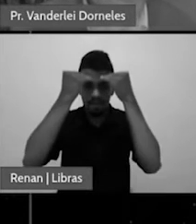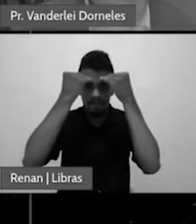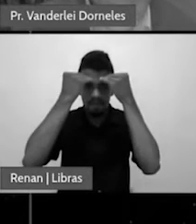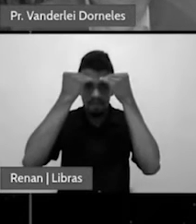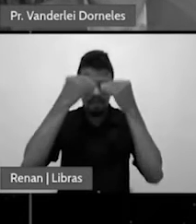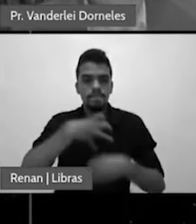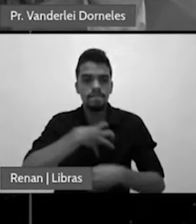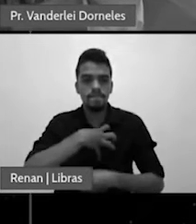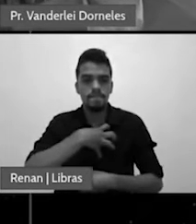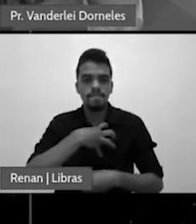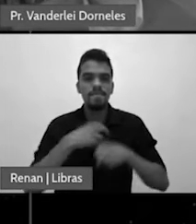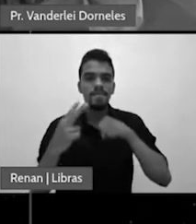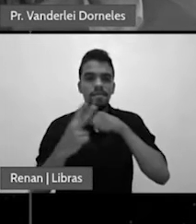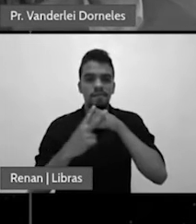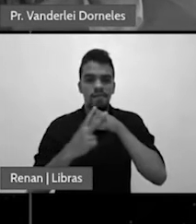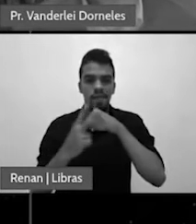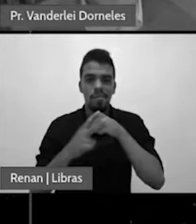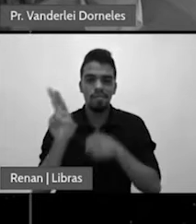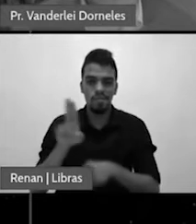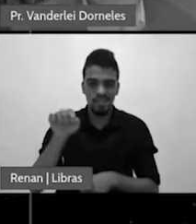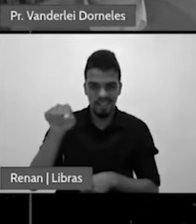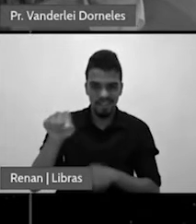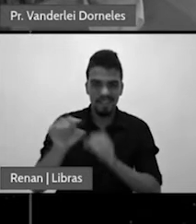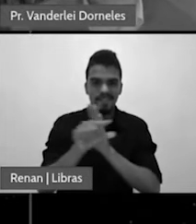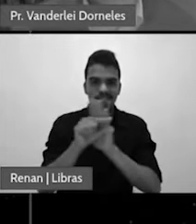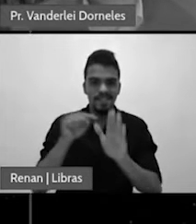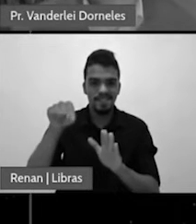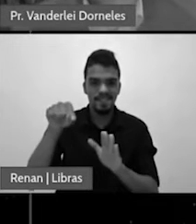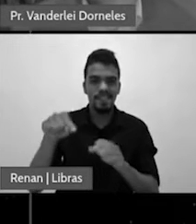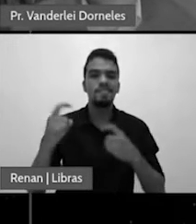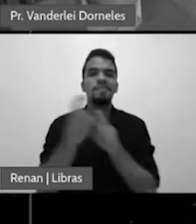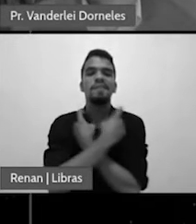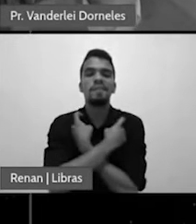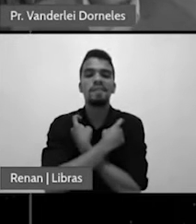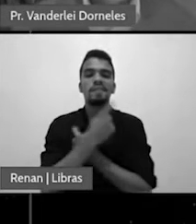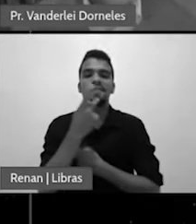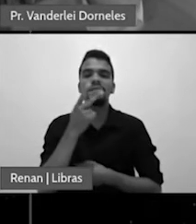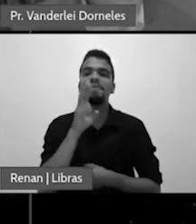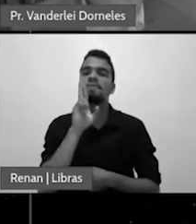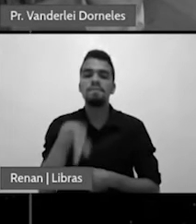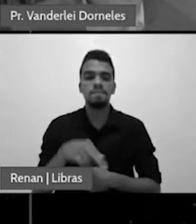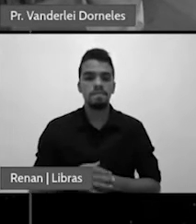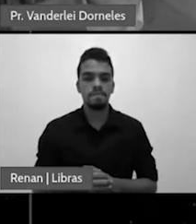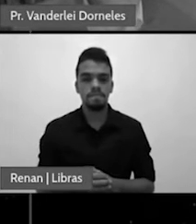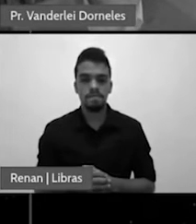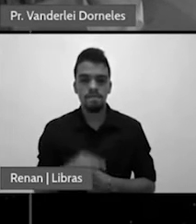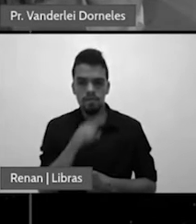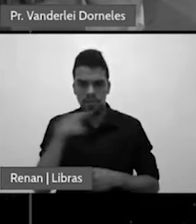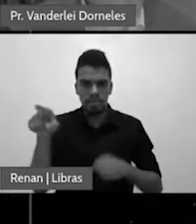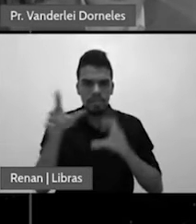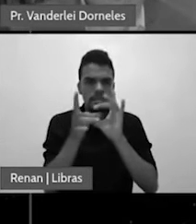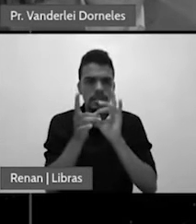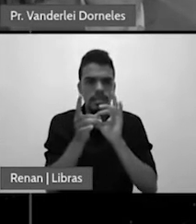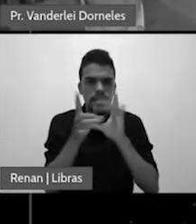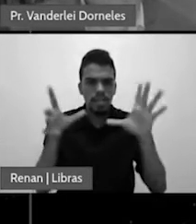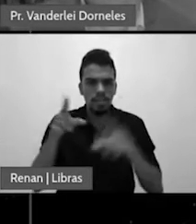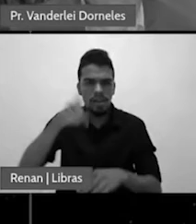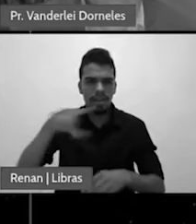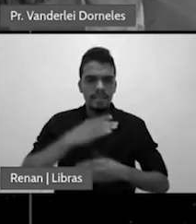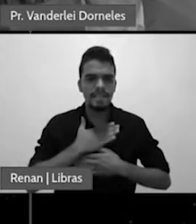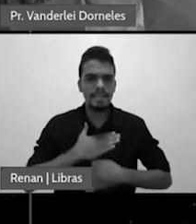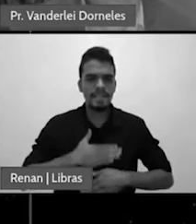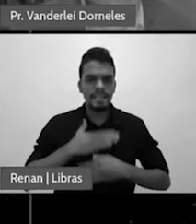do verbo utilizado aí. Na verdade o faraó disse assim, E vós permitis que eles descansem no sábado.